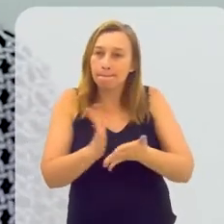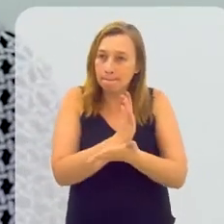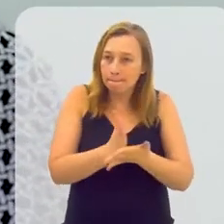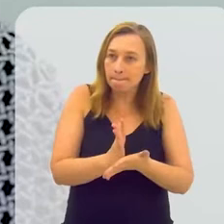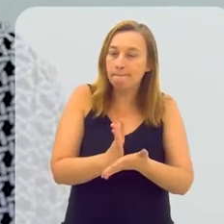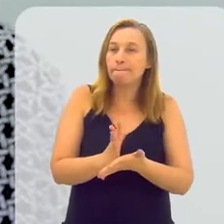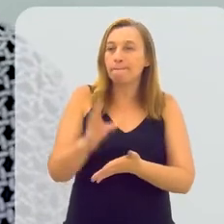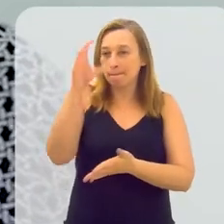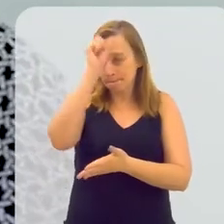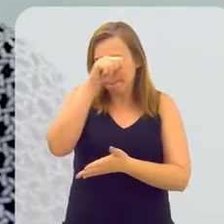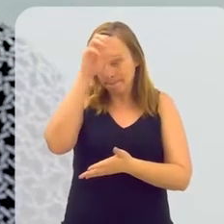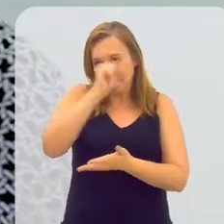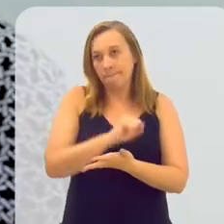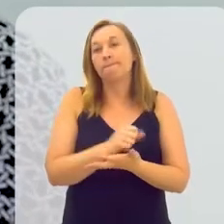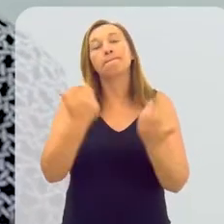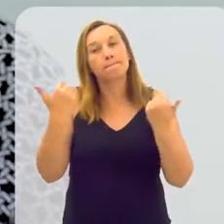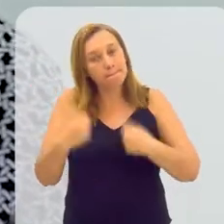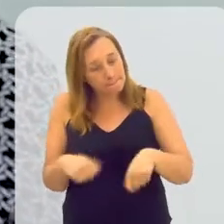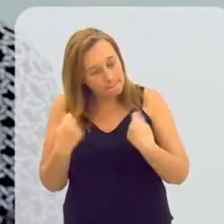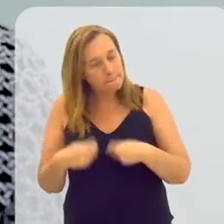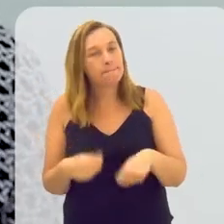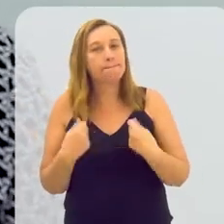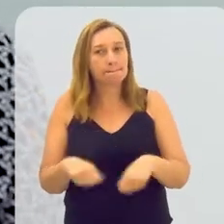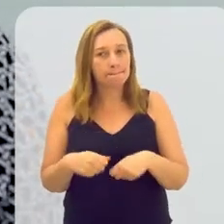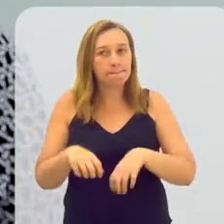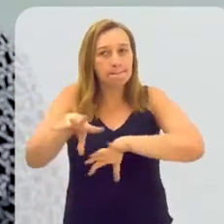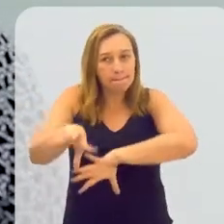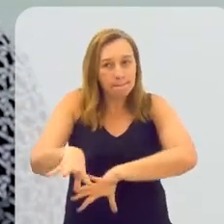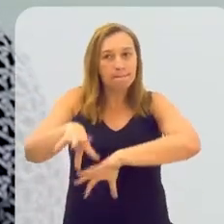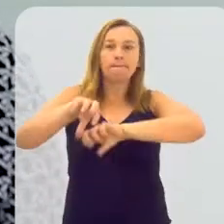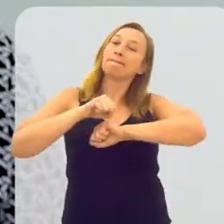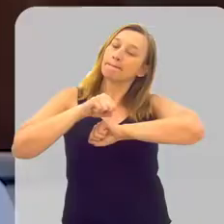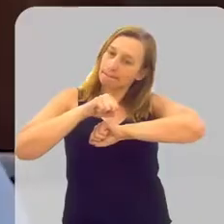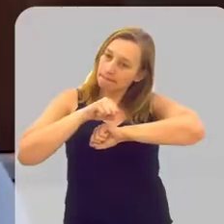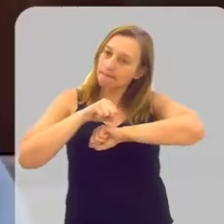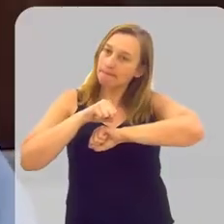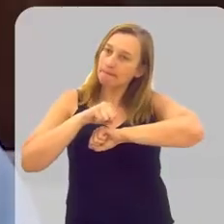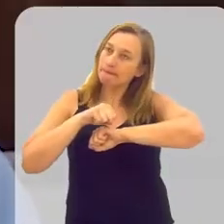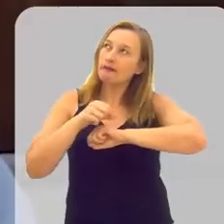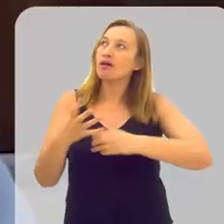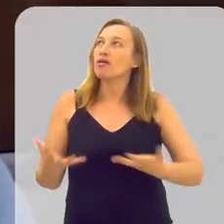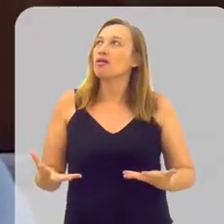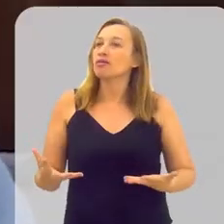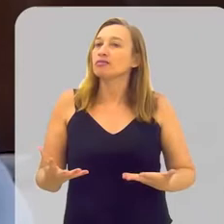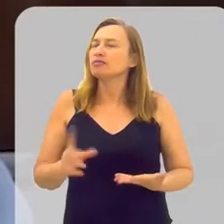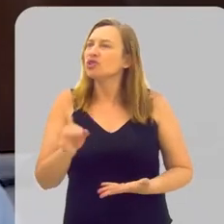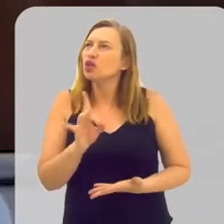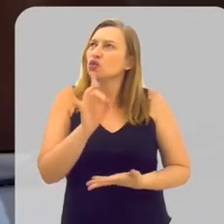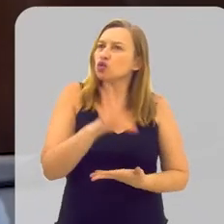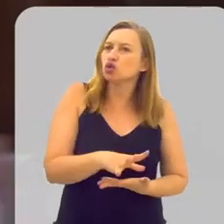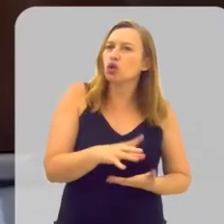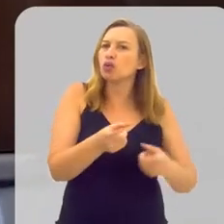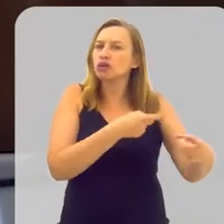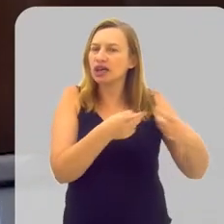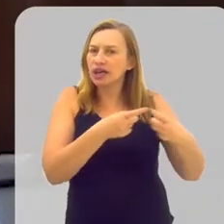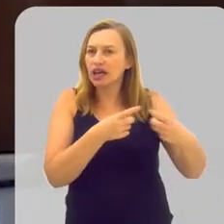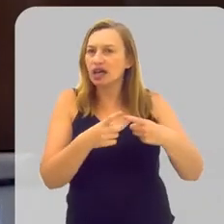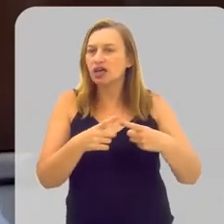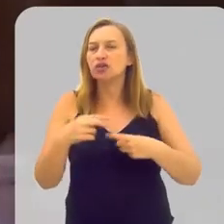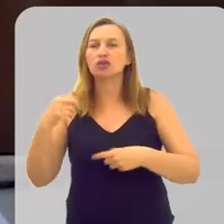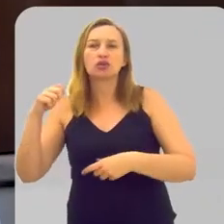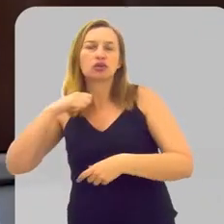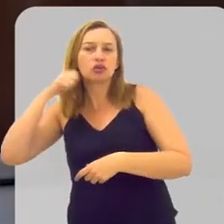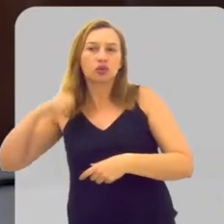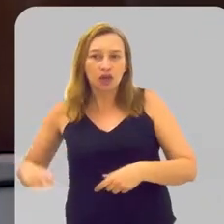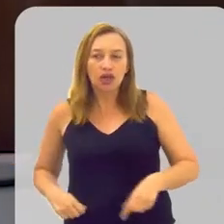Algumas lições a gente precisa absorver, não só da guerra